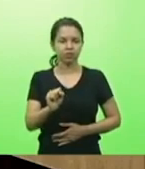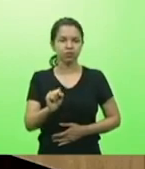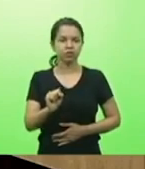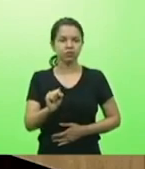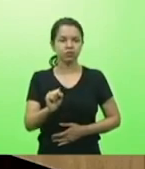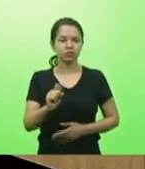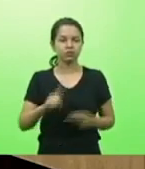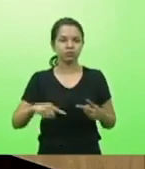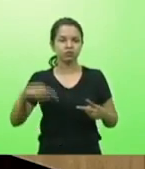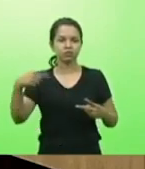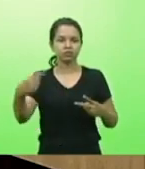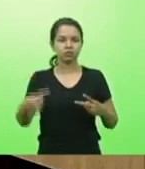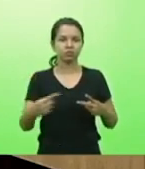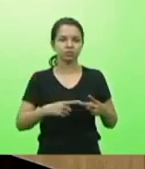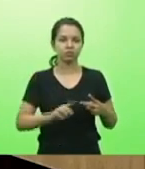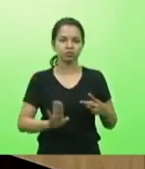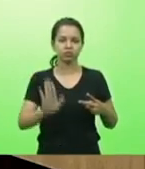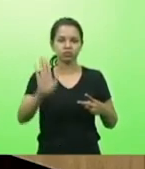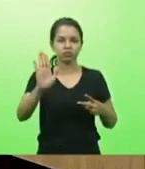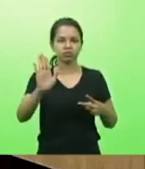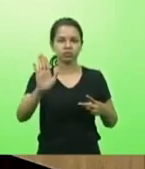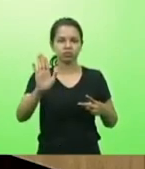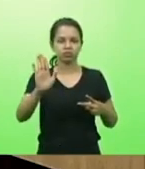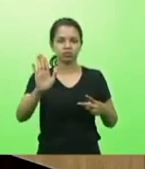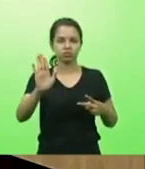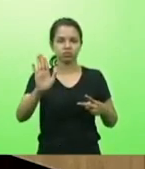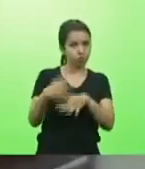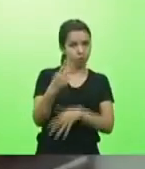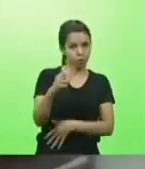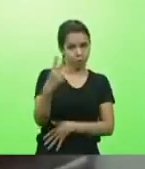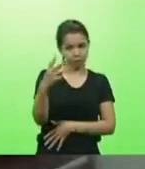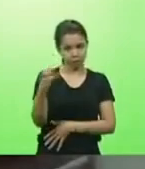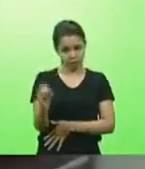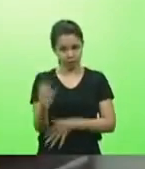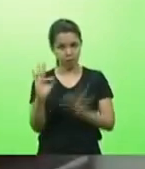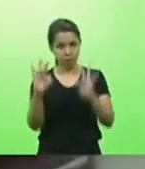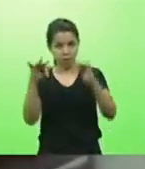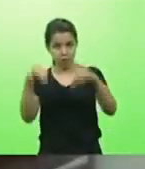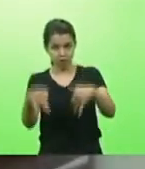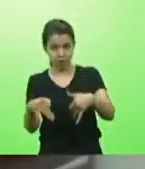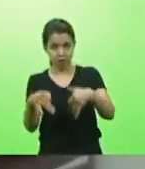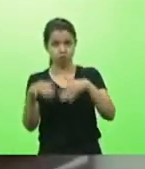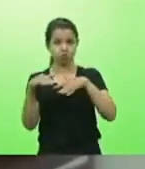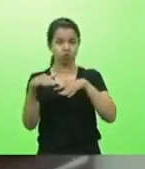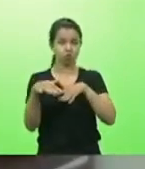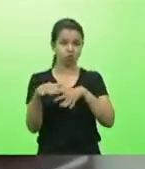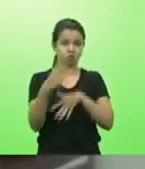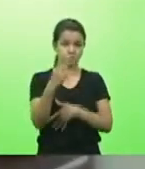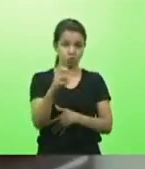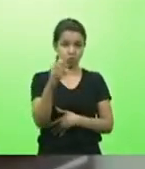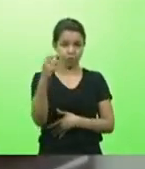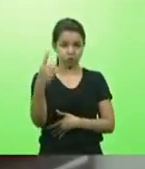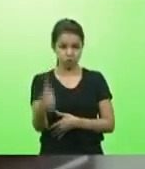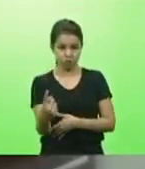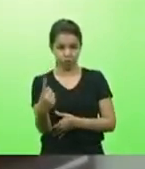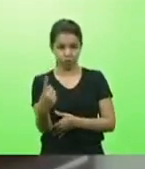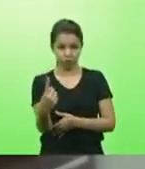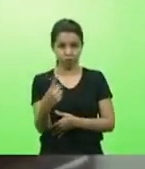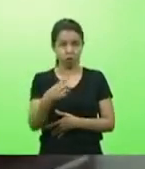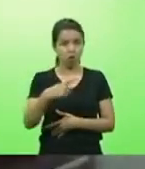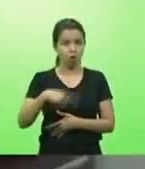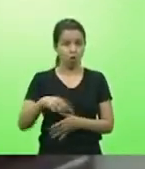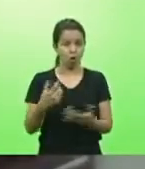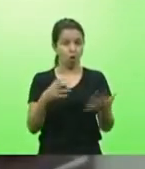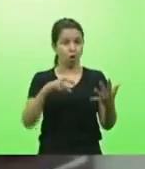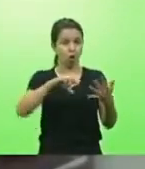Brasil, que enviou um questionário a todas as prefeituras para fazer um diagnóstico da vacinação no país, e muitas